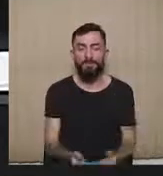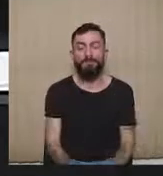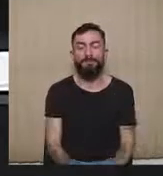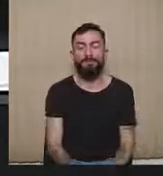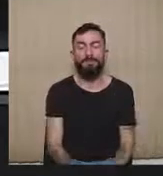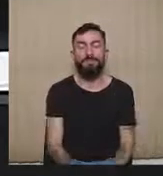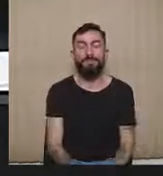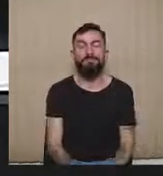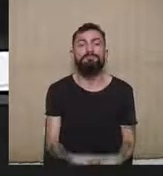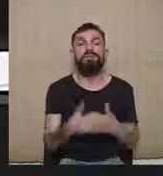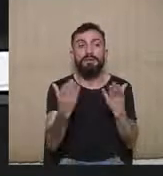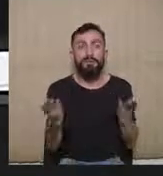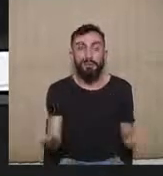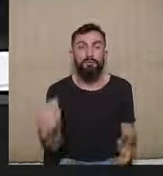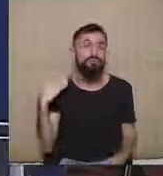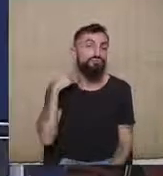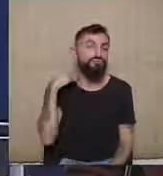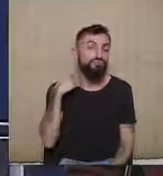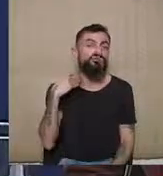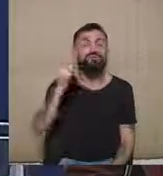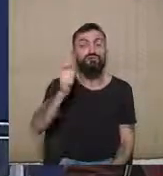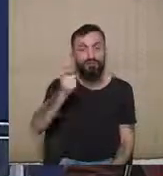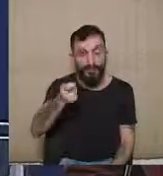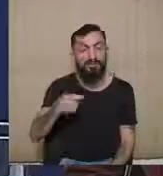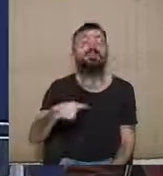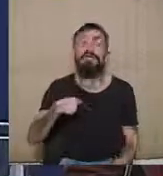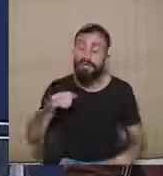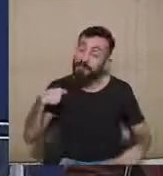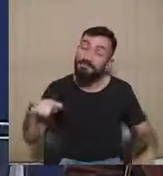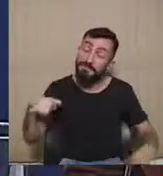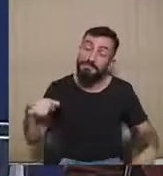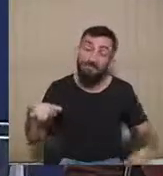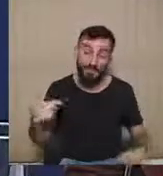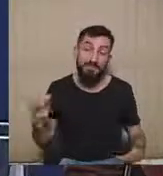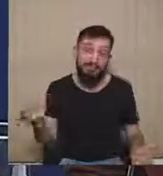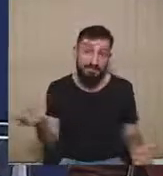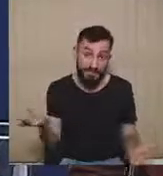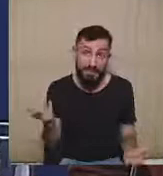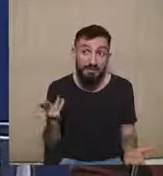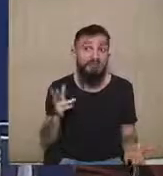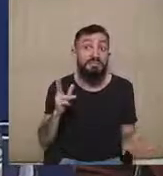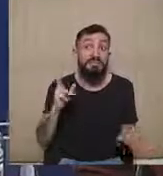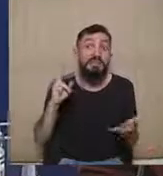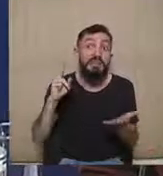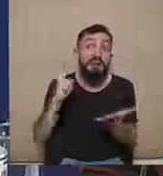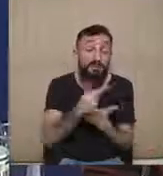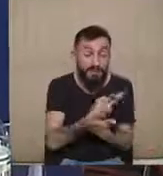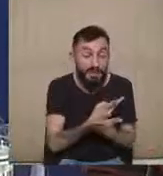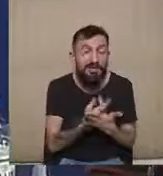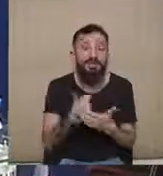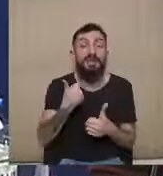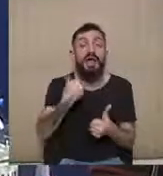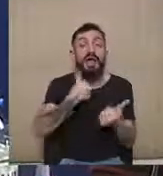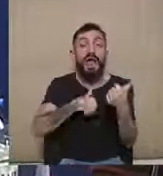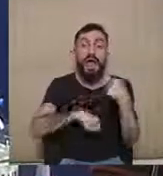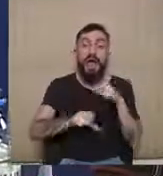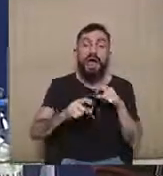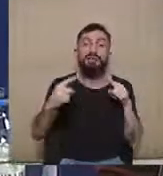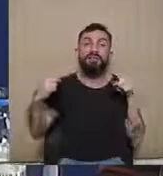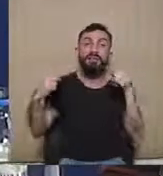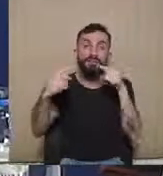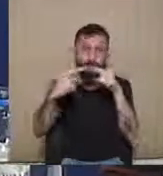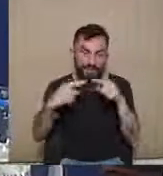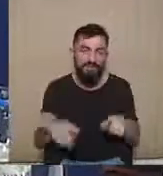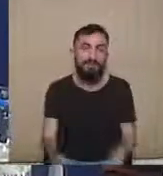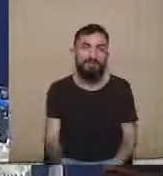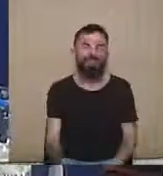E para isso, o juiz ele deve, inclusive, se necessário for, fazer as suas adaptações ao procedimento. Eu sei que é uma